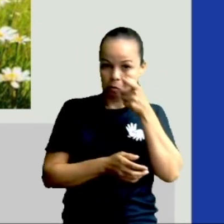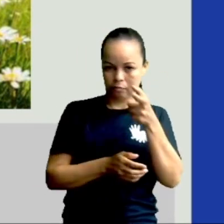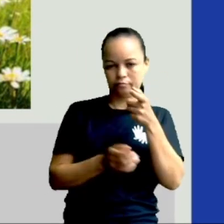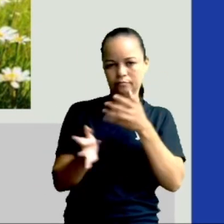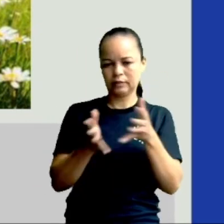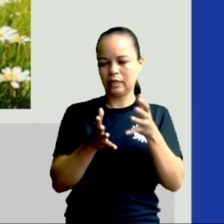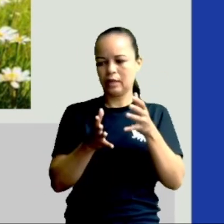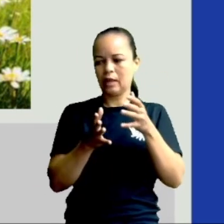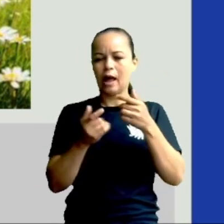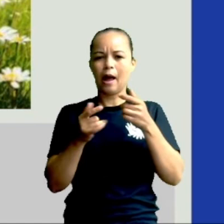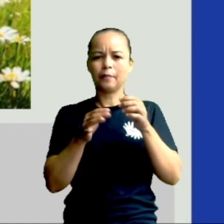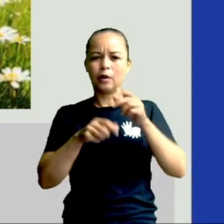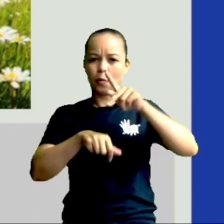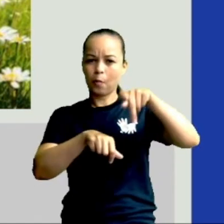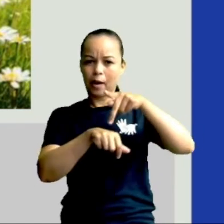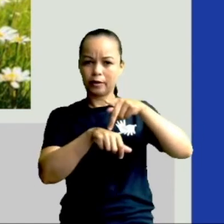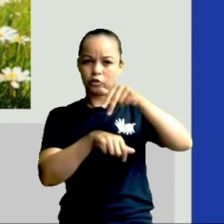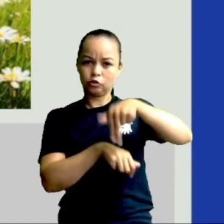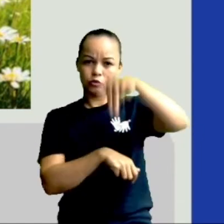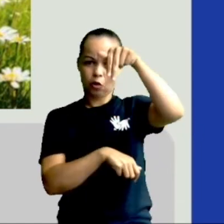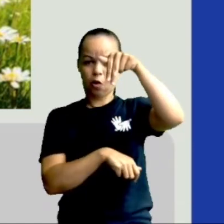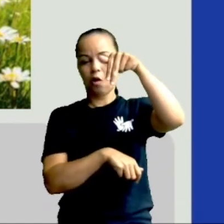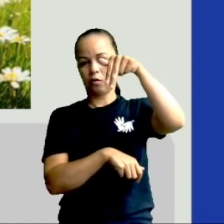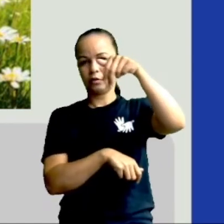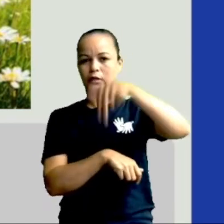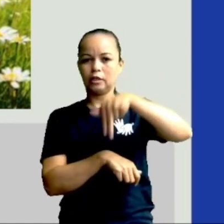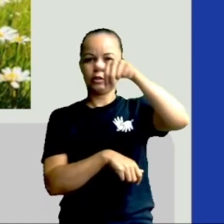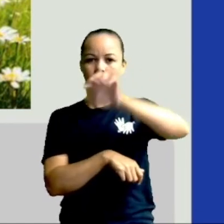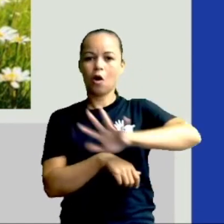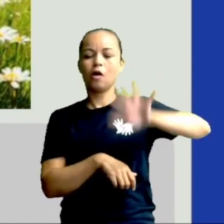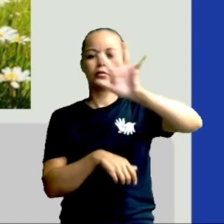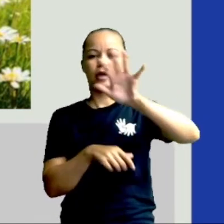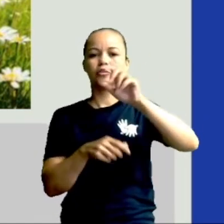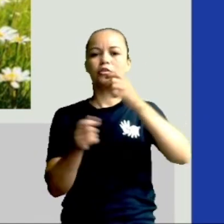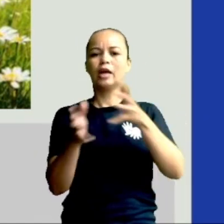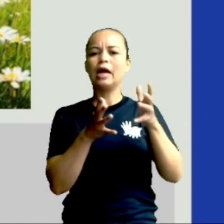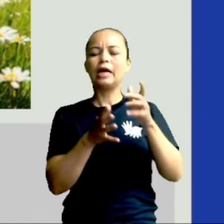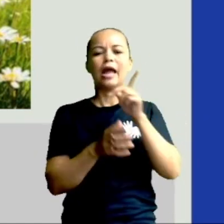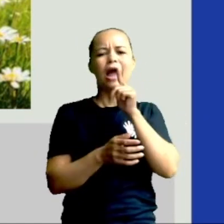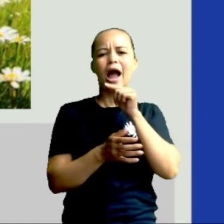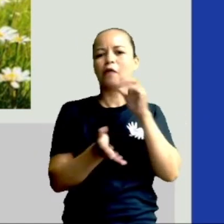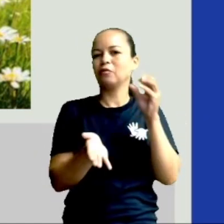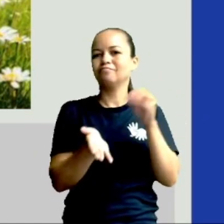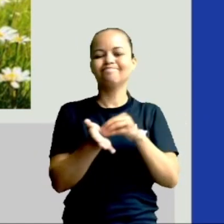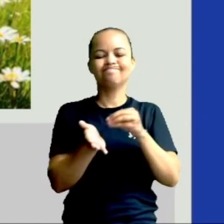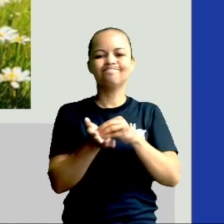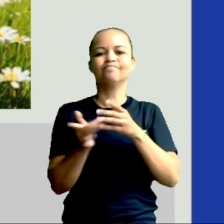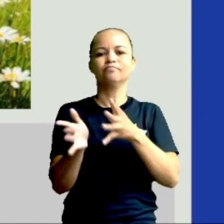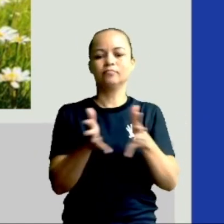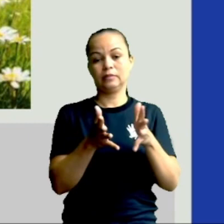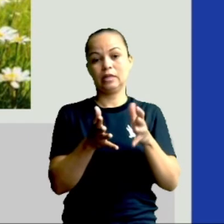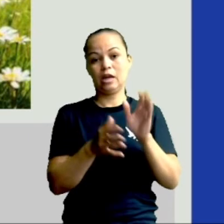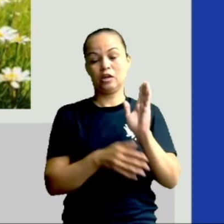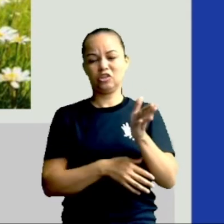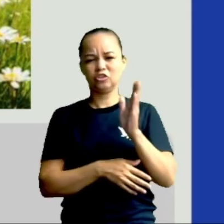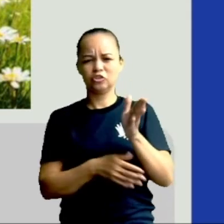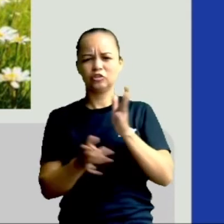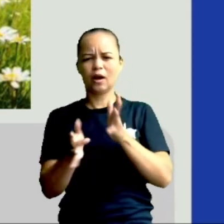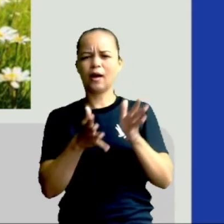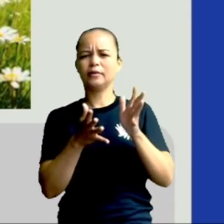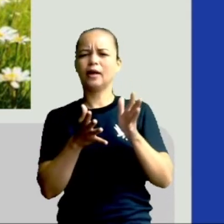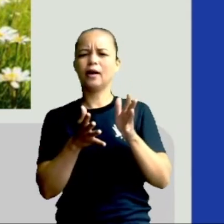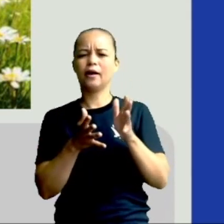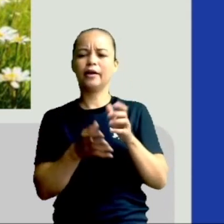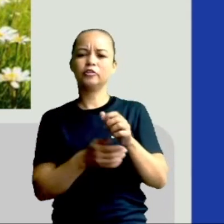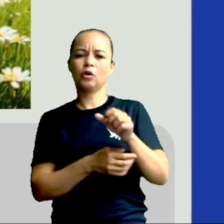Lá pra cima do país, nordeste e norte, é o período de escassez de água. Já na região sudeste, centro